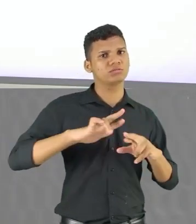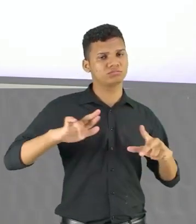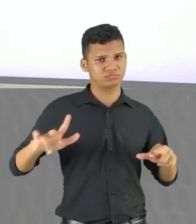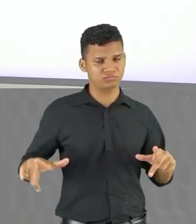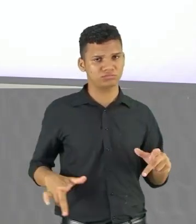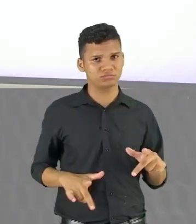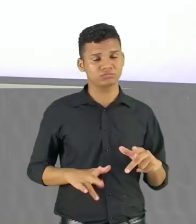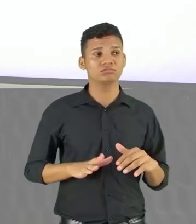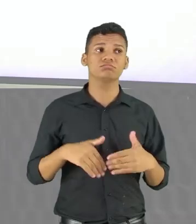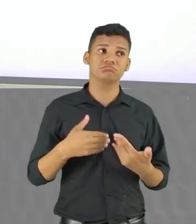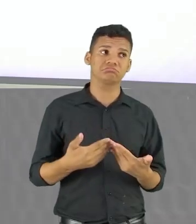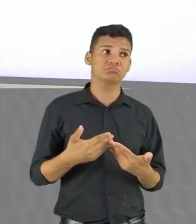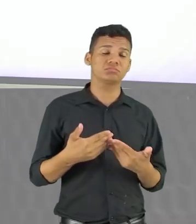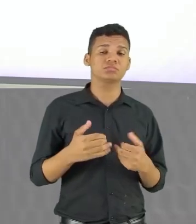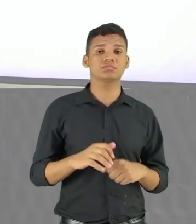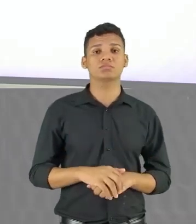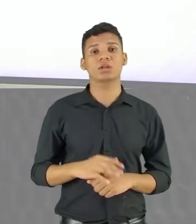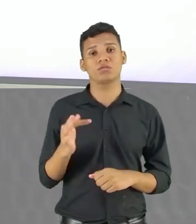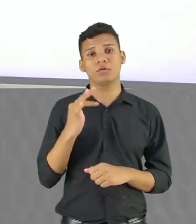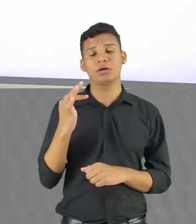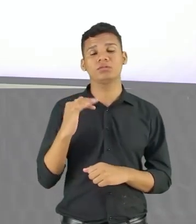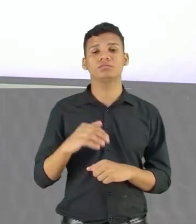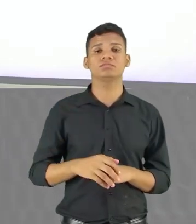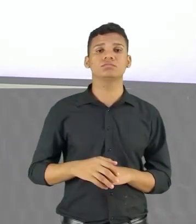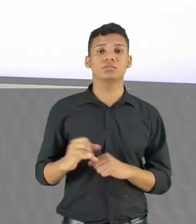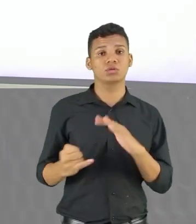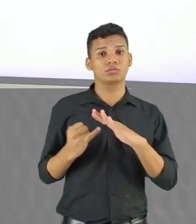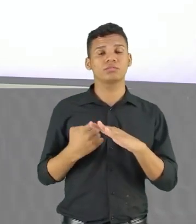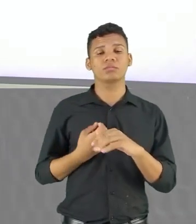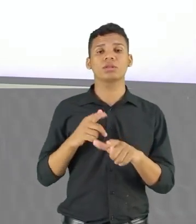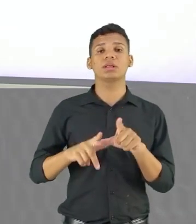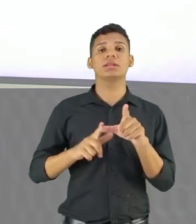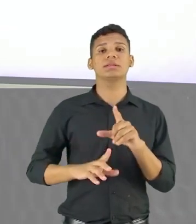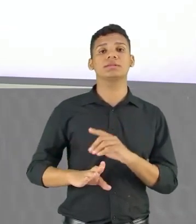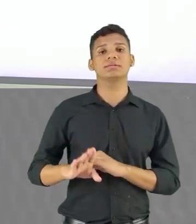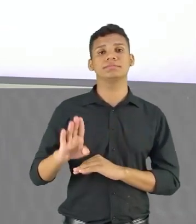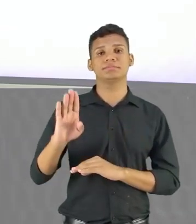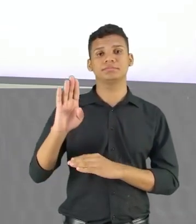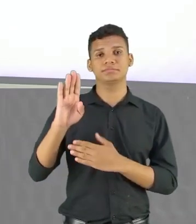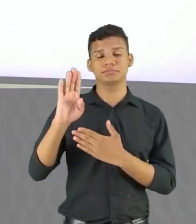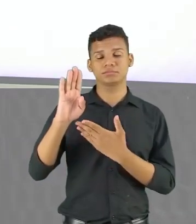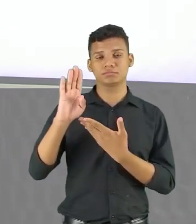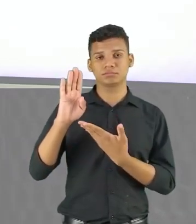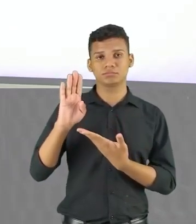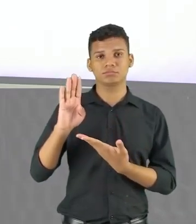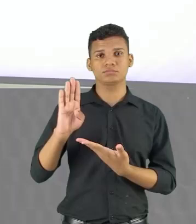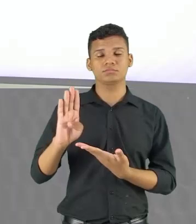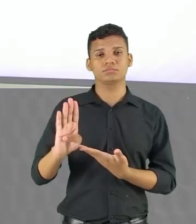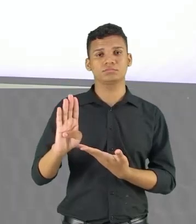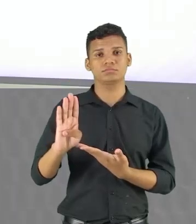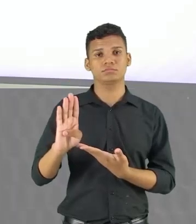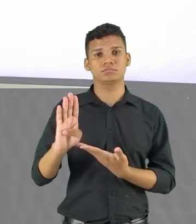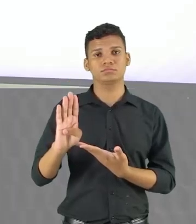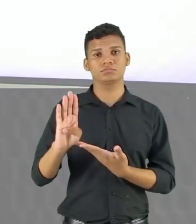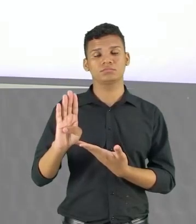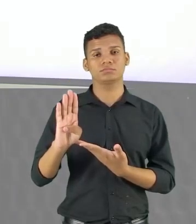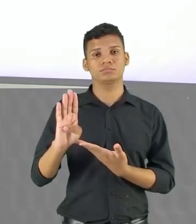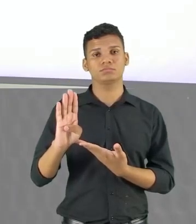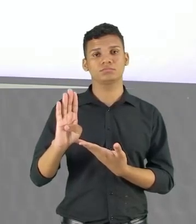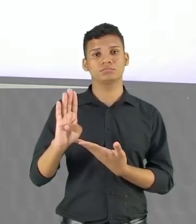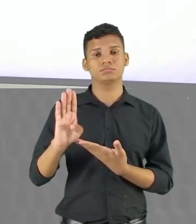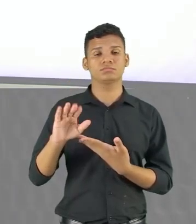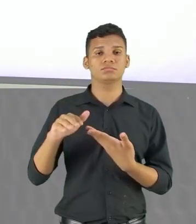e de uma outra variedade informal. Alternativa B. Um contraste por meio de diferentes regiões do país.